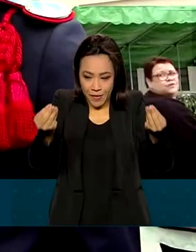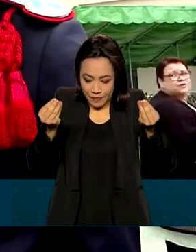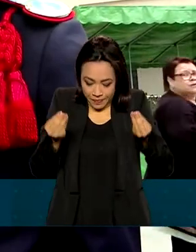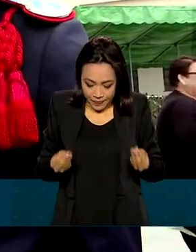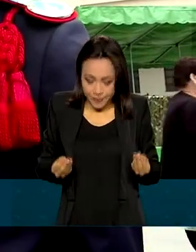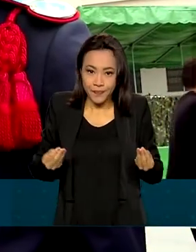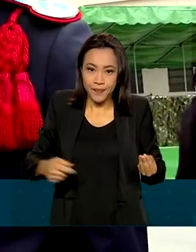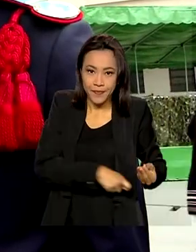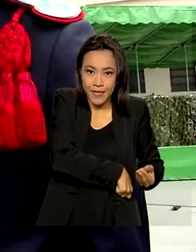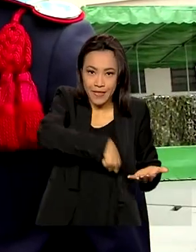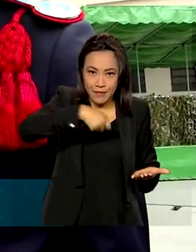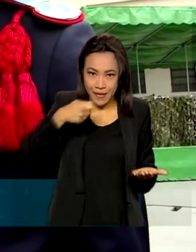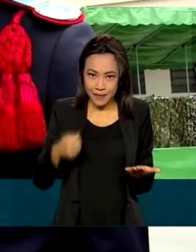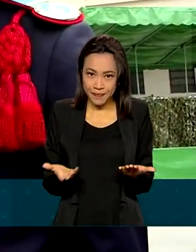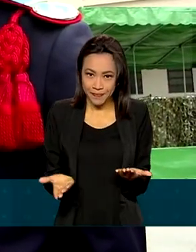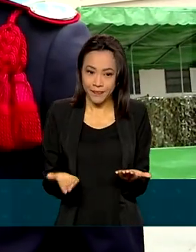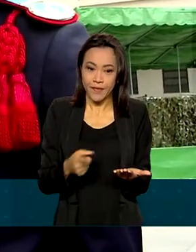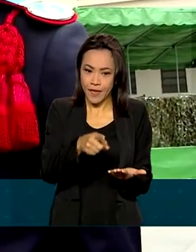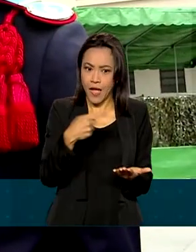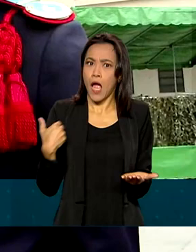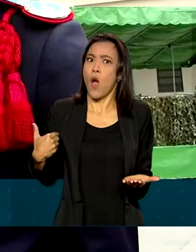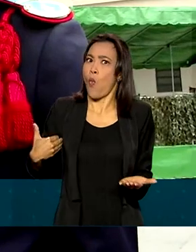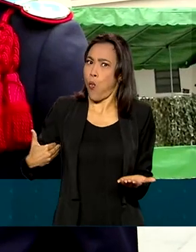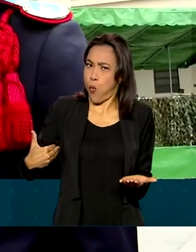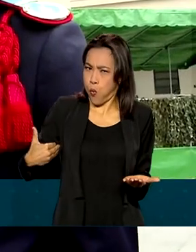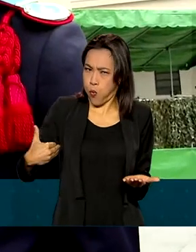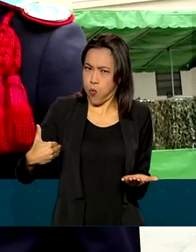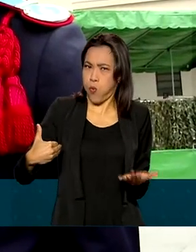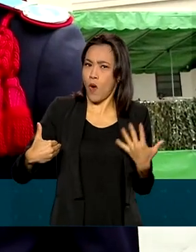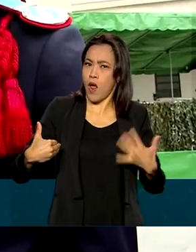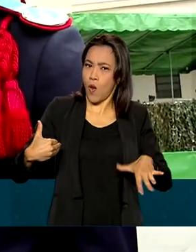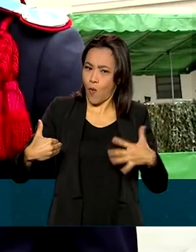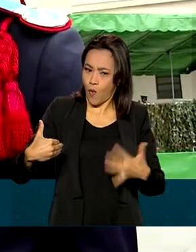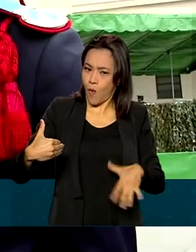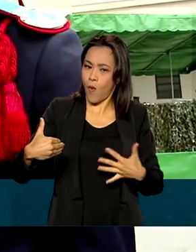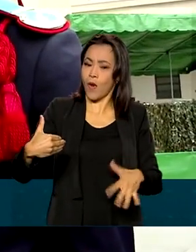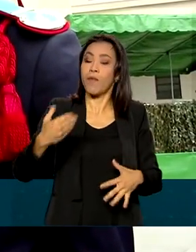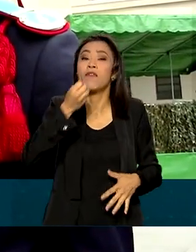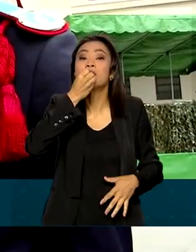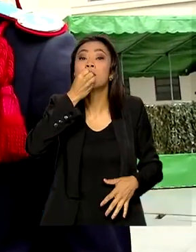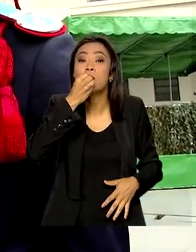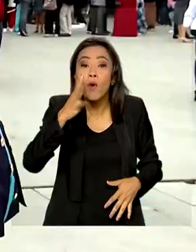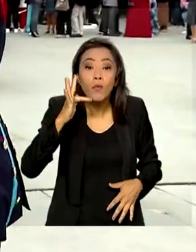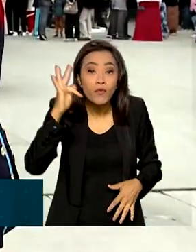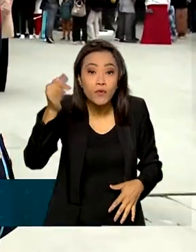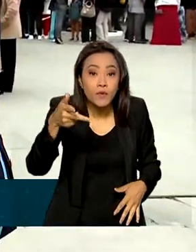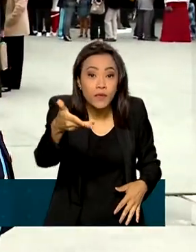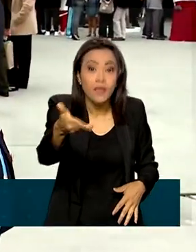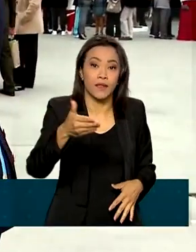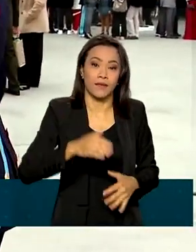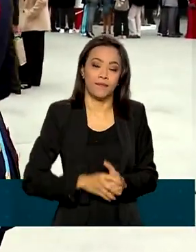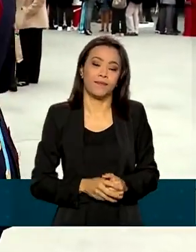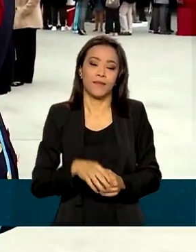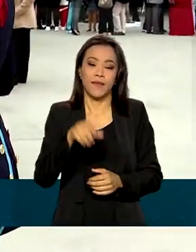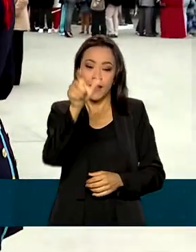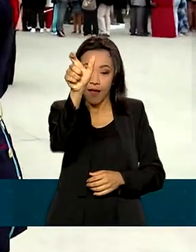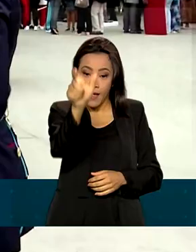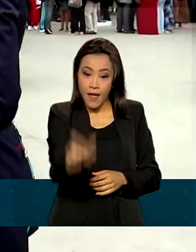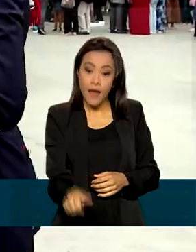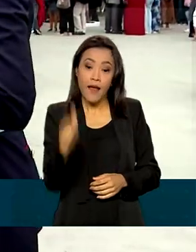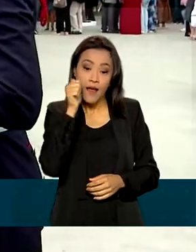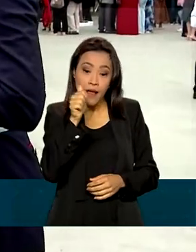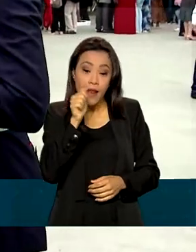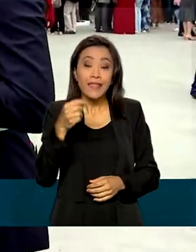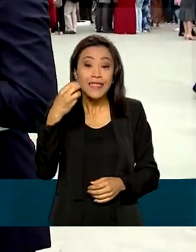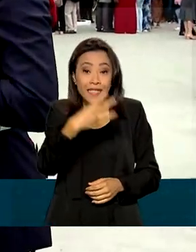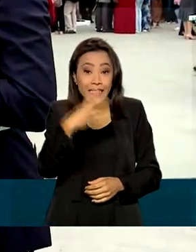caminhada é longa, mas vai ser muito boa no futuro. Beatriz é uma das 33